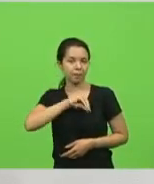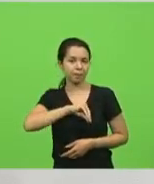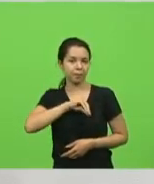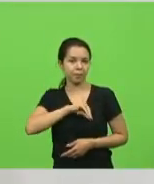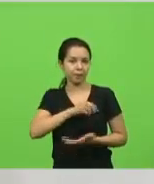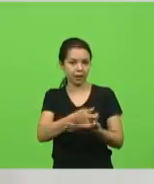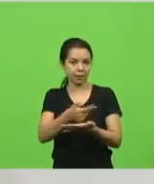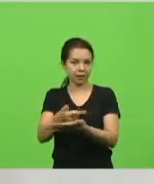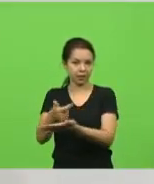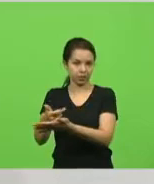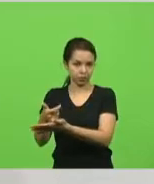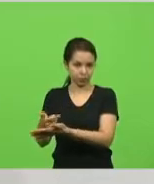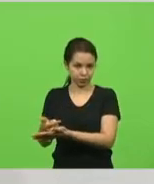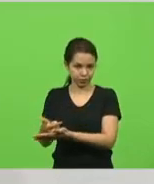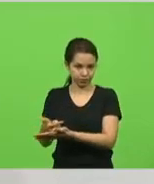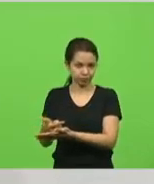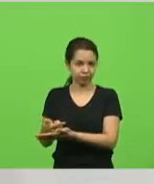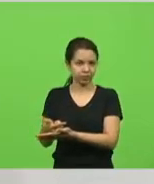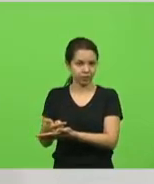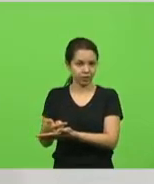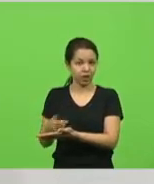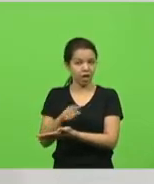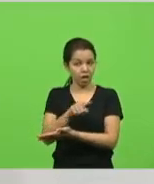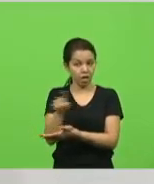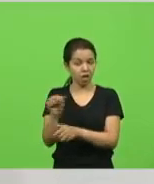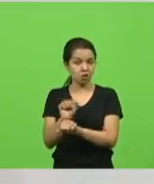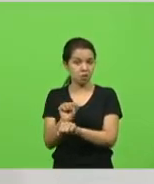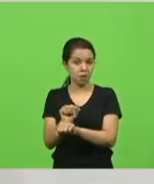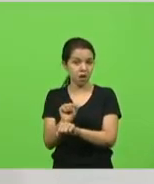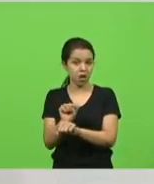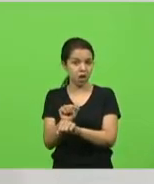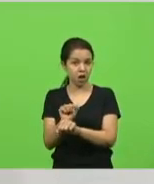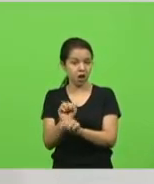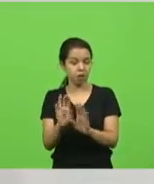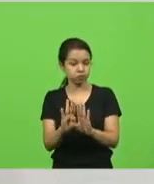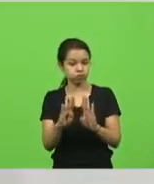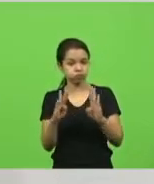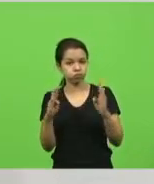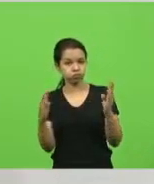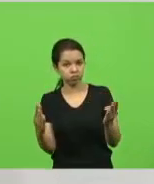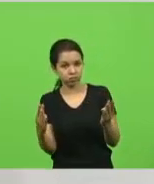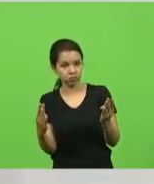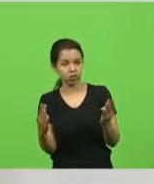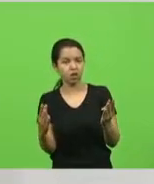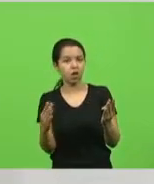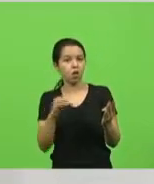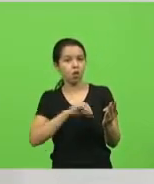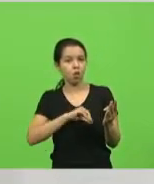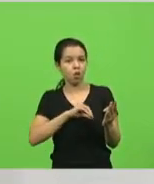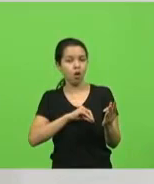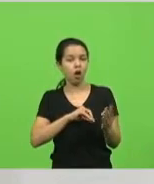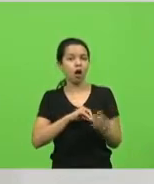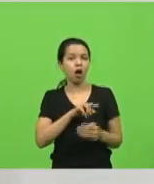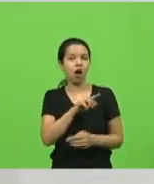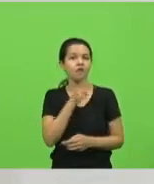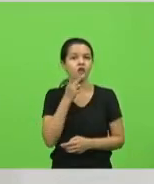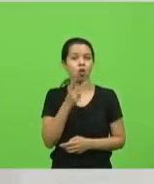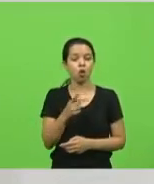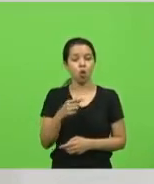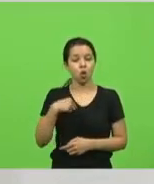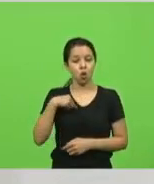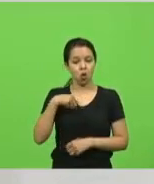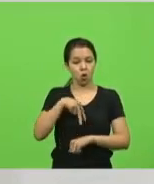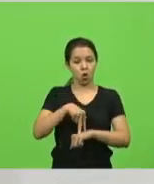Agora, os comerciantes estão esperando para ficar com as portas abertas e lucrar. Veio aqui nessa tribuna e falou, nós tivemos uma situação